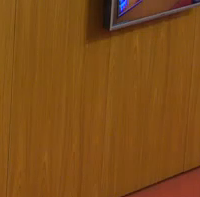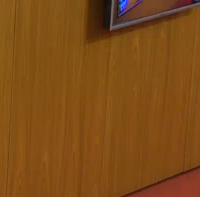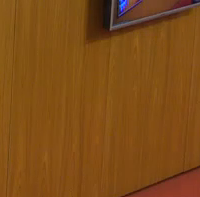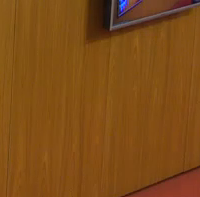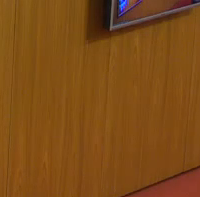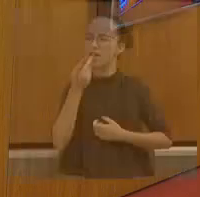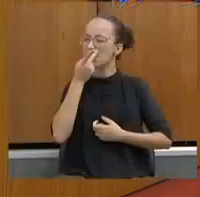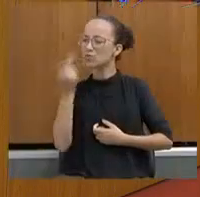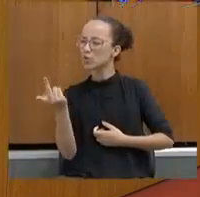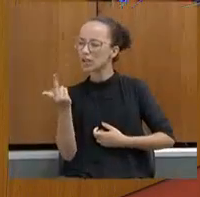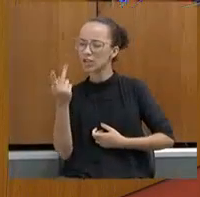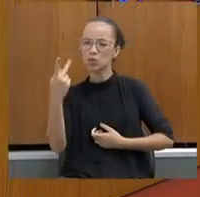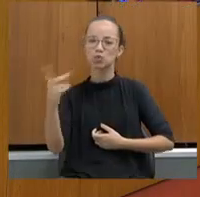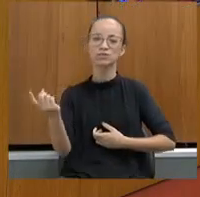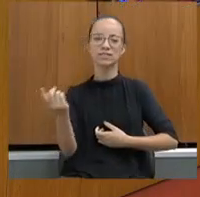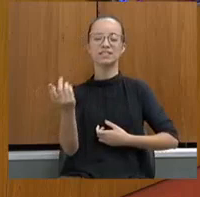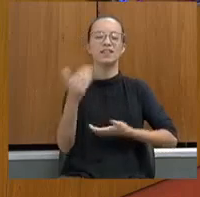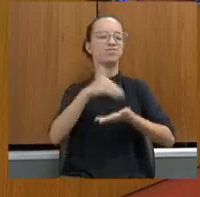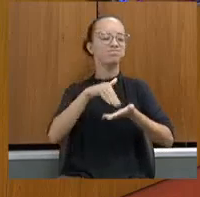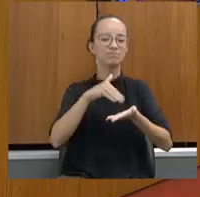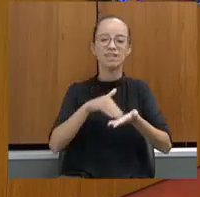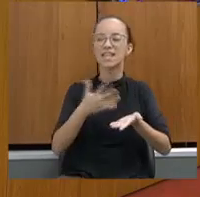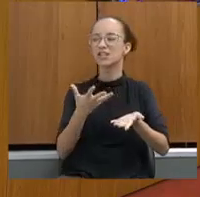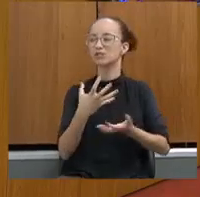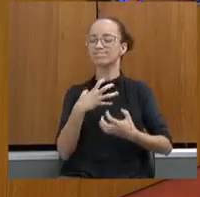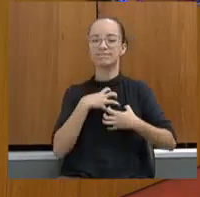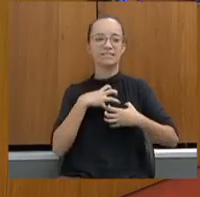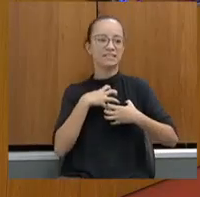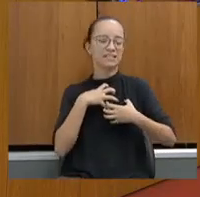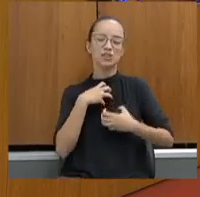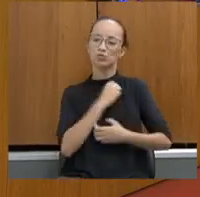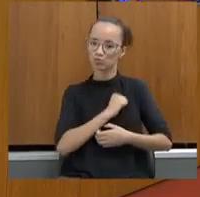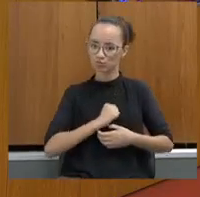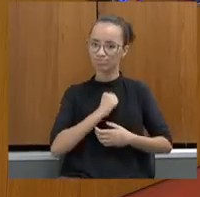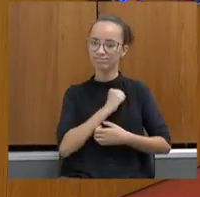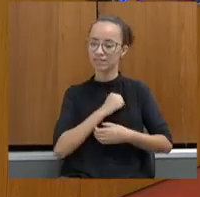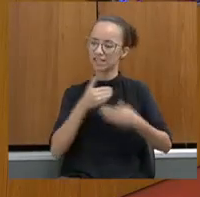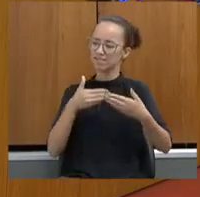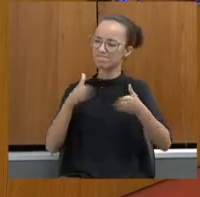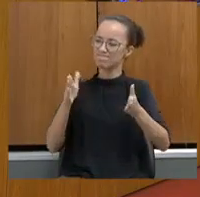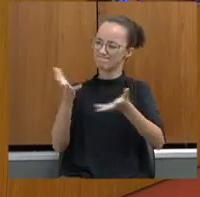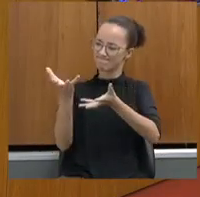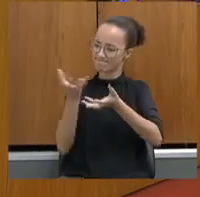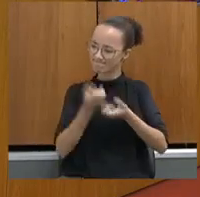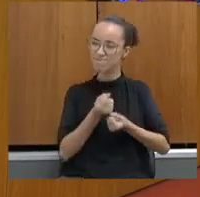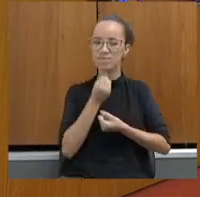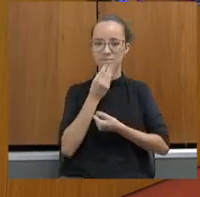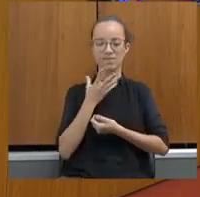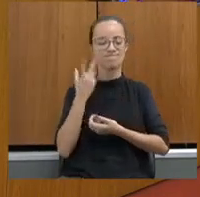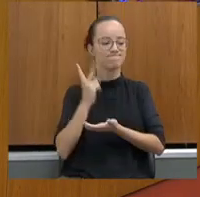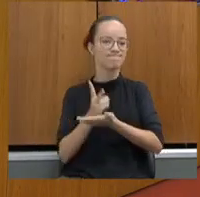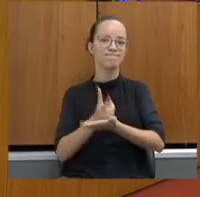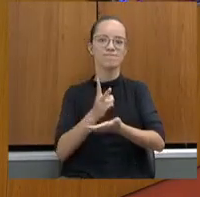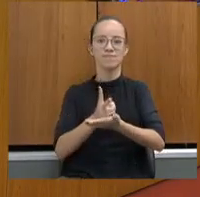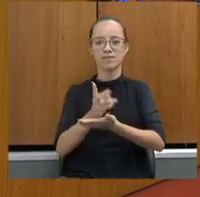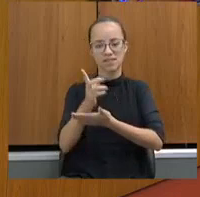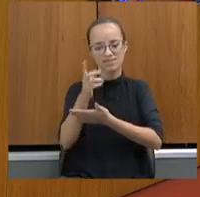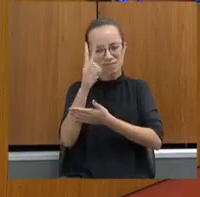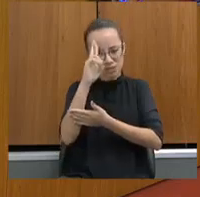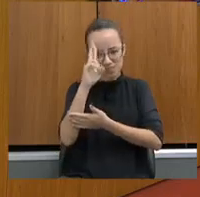gabinete, a SEJUSP, já estão fazendo falta e as portas vão estar sempre abertas. E a senhora é uma pessoa muito especial, sabe disso.